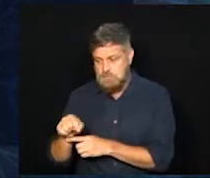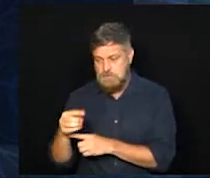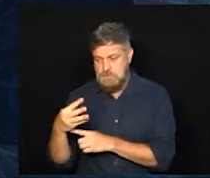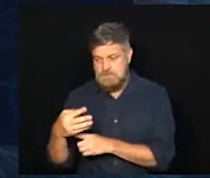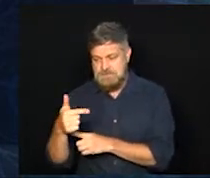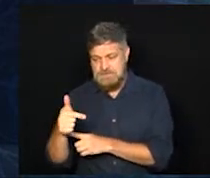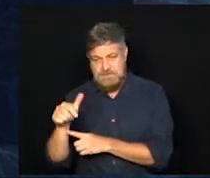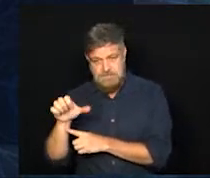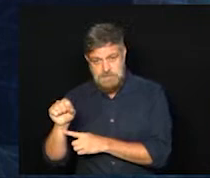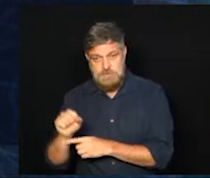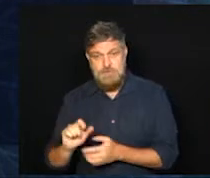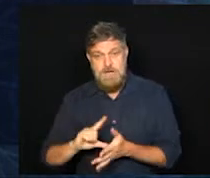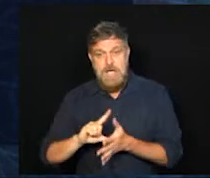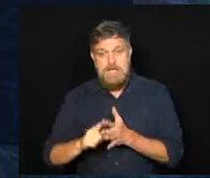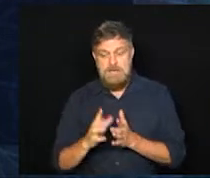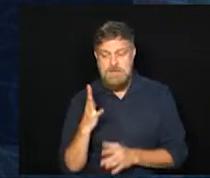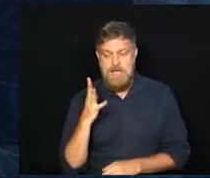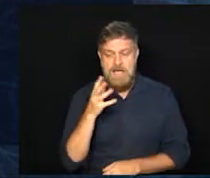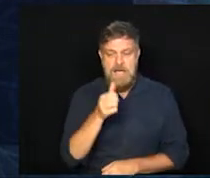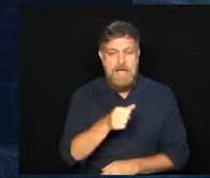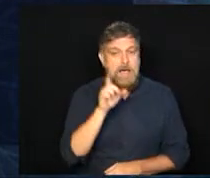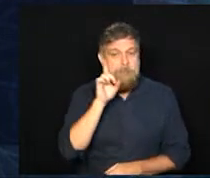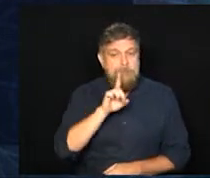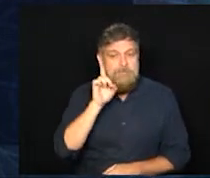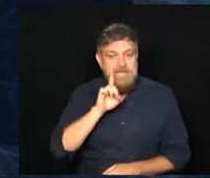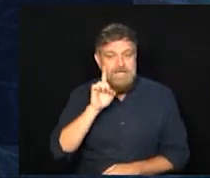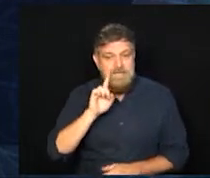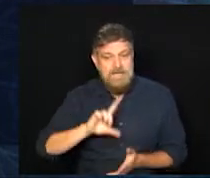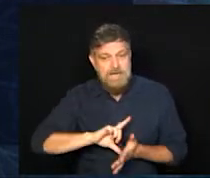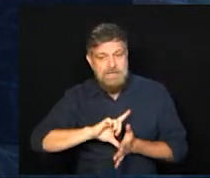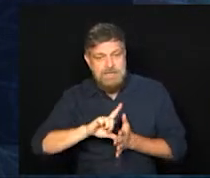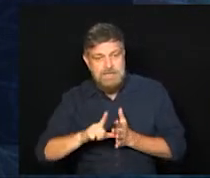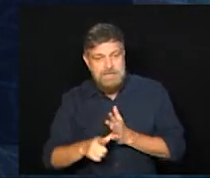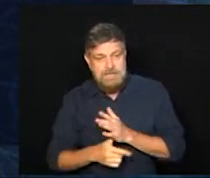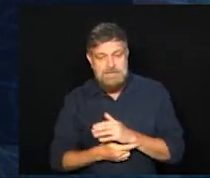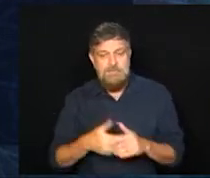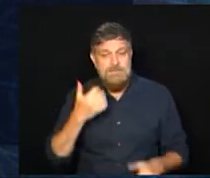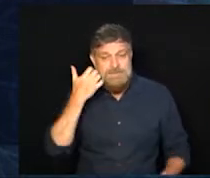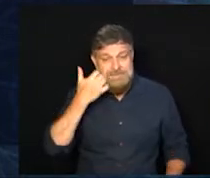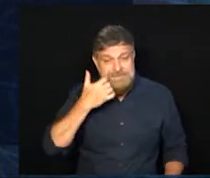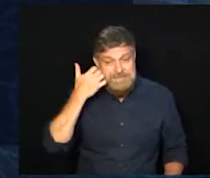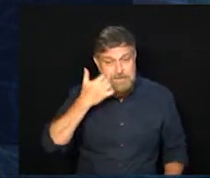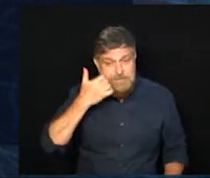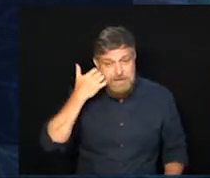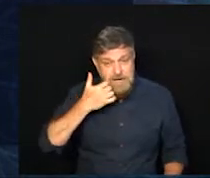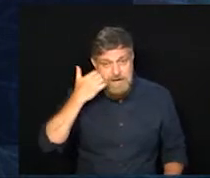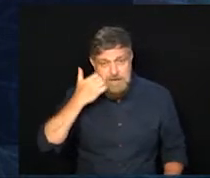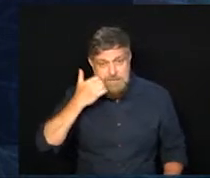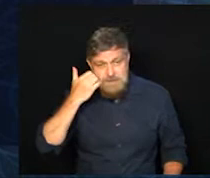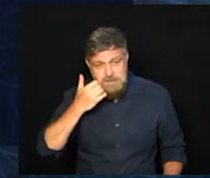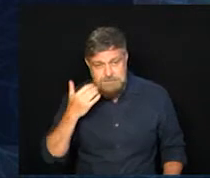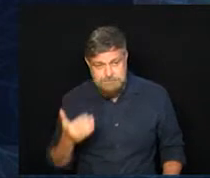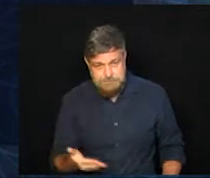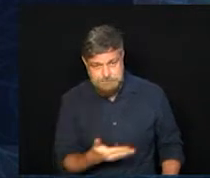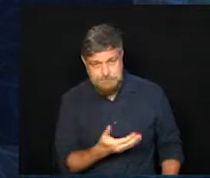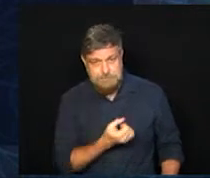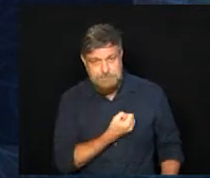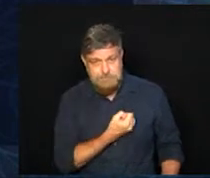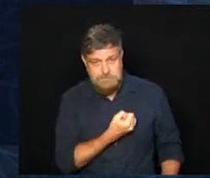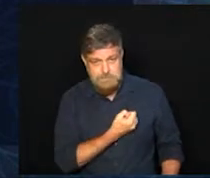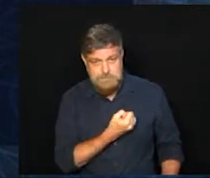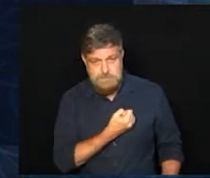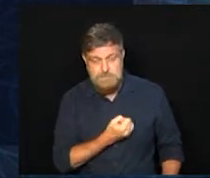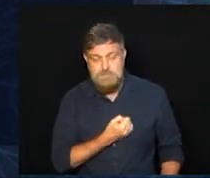Americana 25.623, Santa Bárbara do Oeste 22.287,